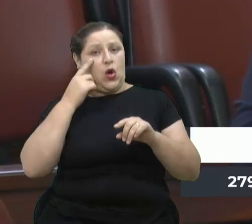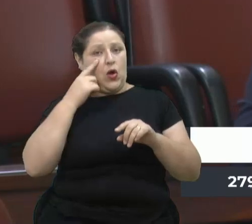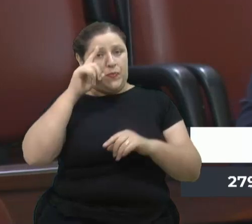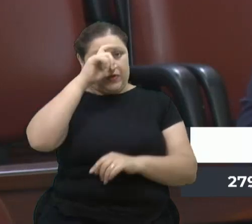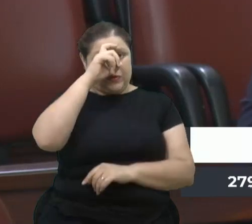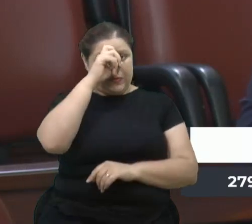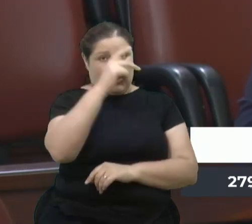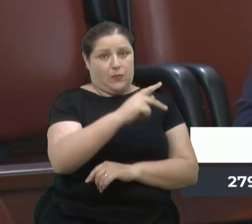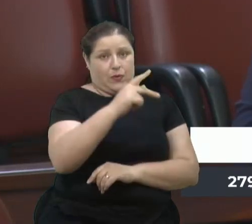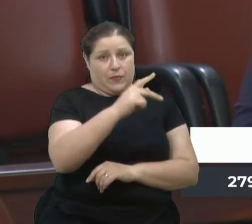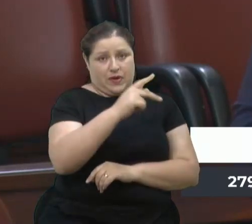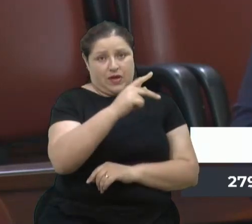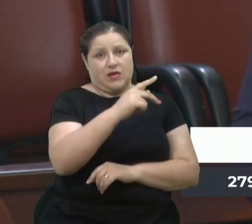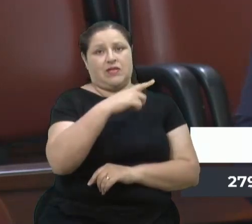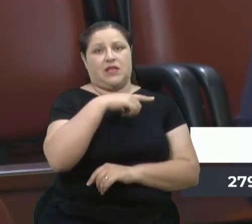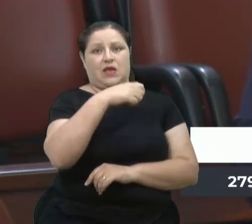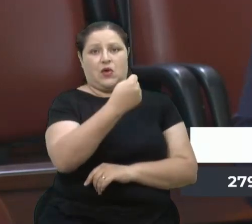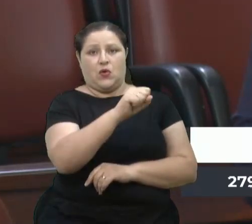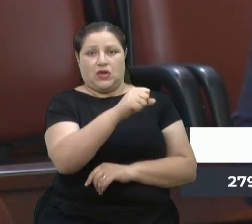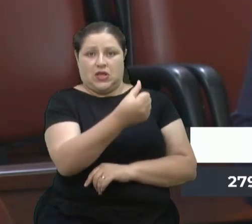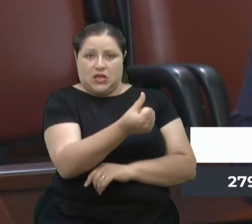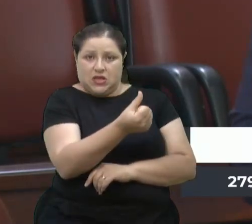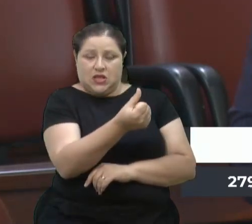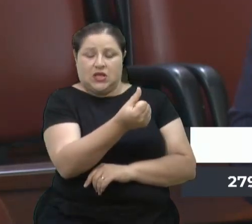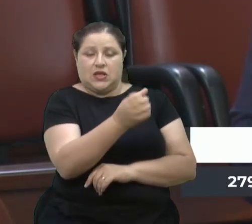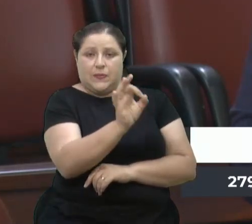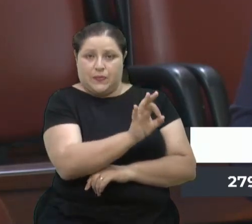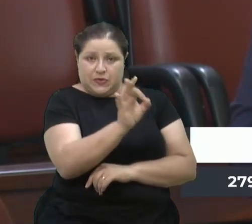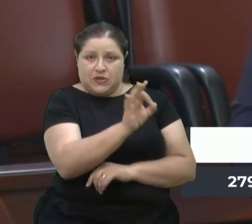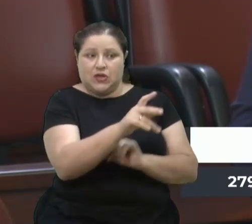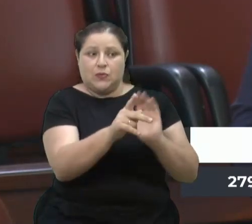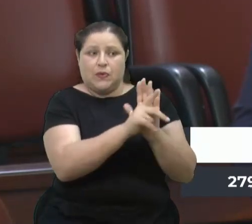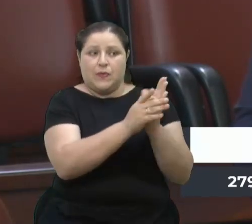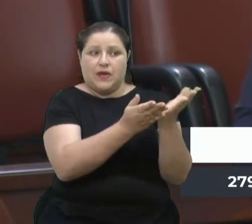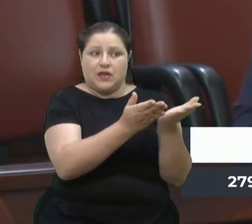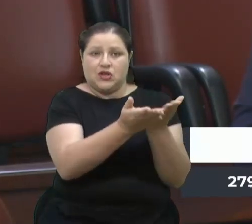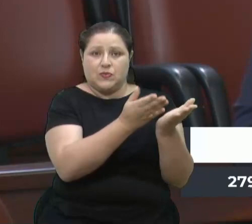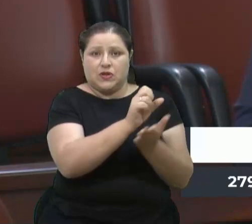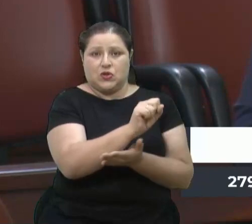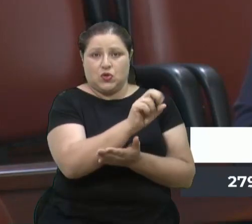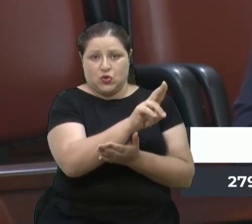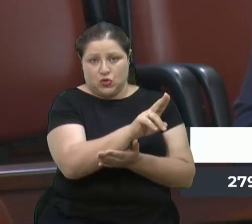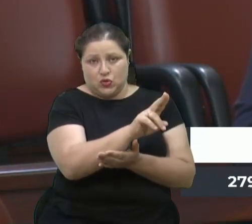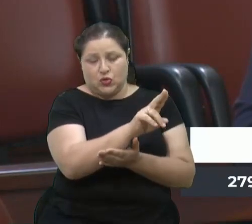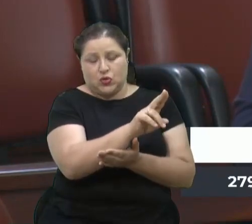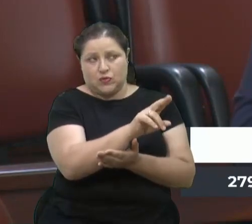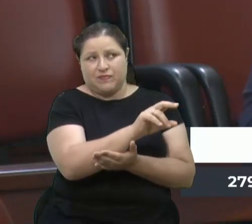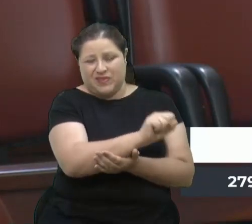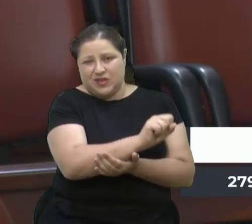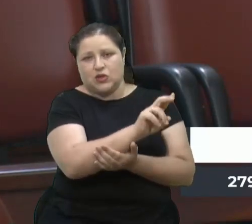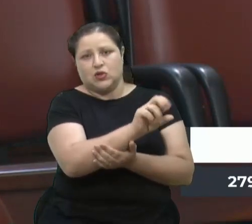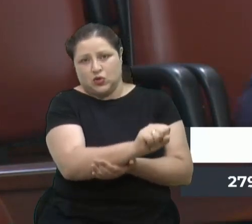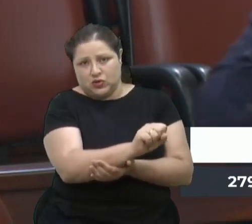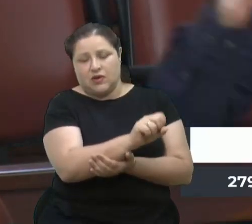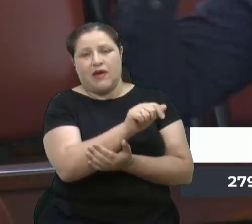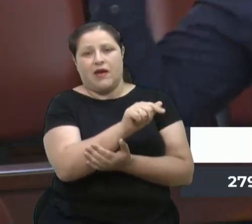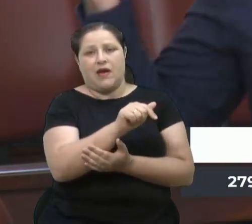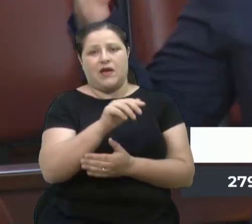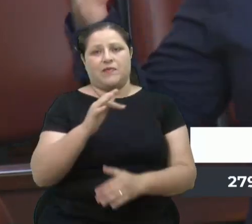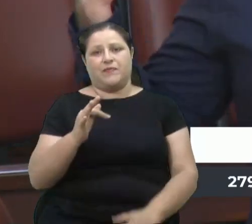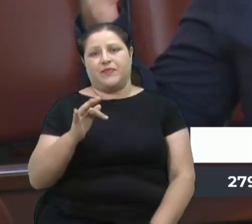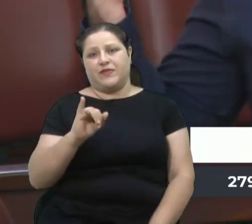isso ninguém discute, tem 86% do seu atendimento SUS, é um hospital filantrópico. O Hospital